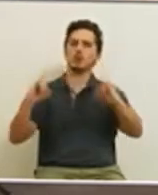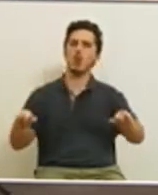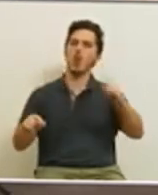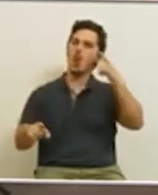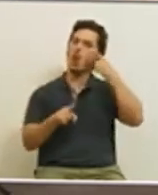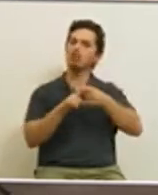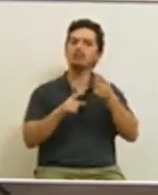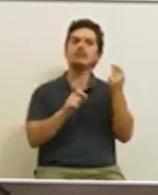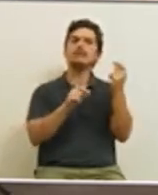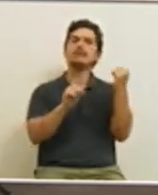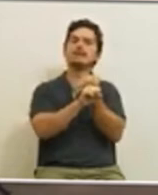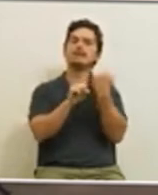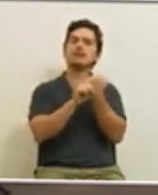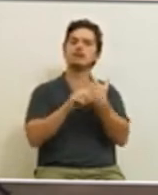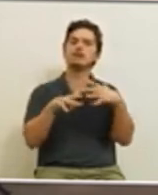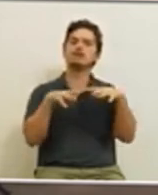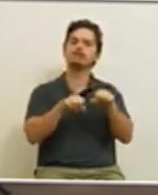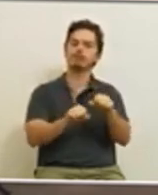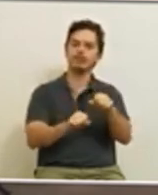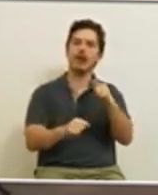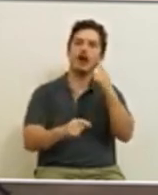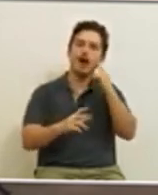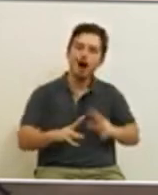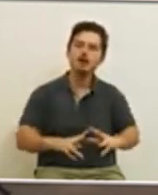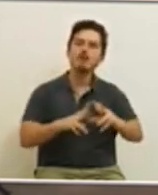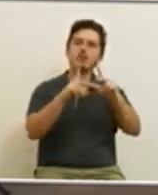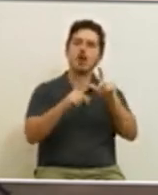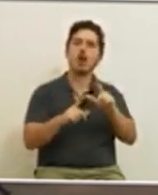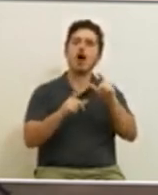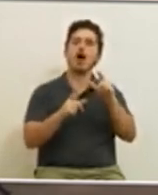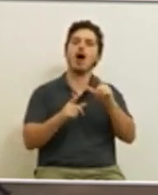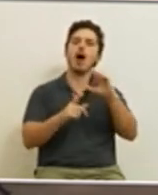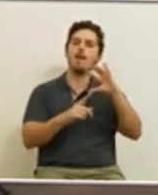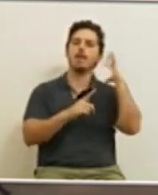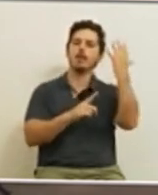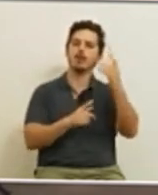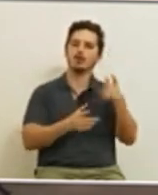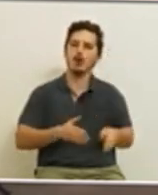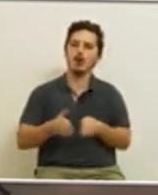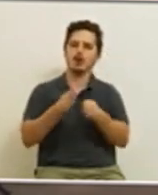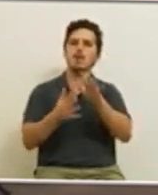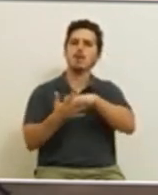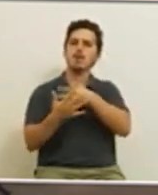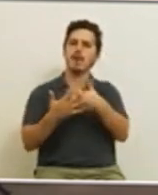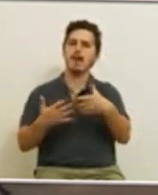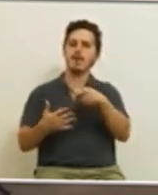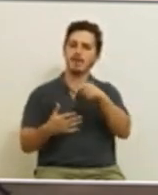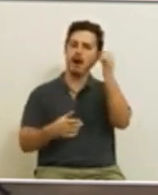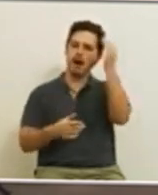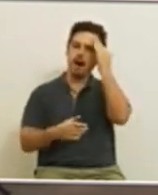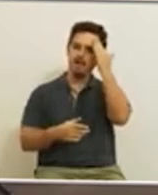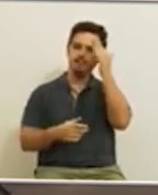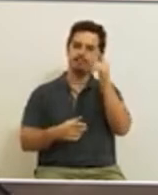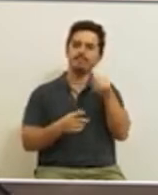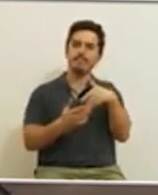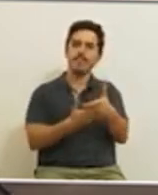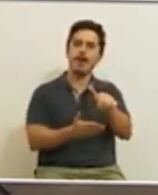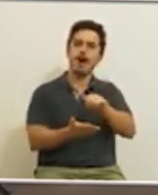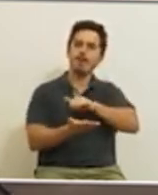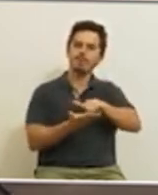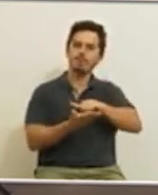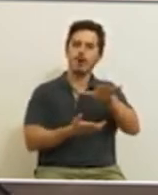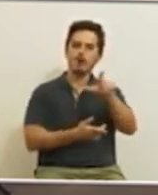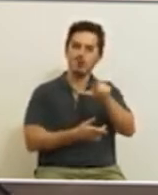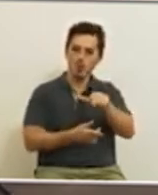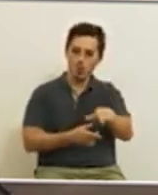para a aquisição de serviços destinados ao desenvolvimento da avaliação ambiental estratégica do plano de ampliação da capacidade aeroportuária da